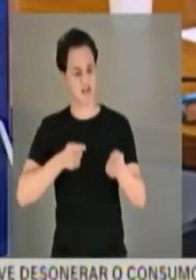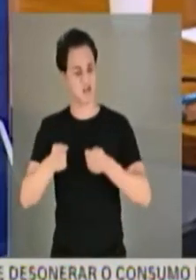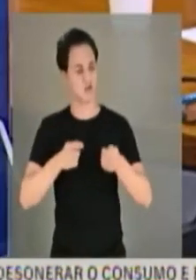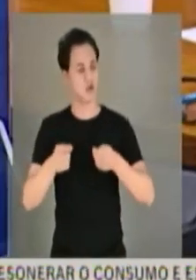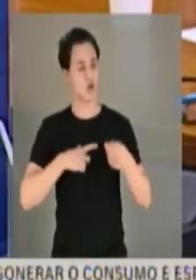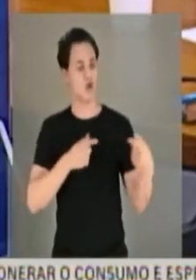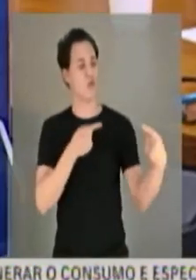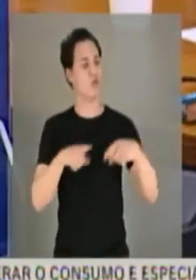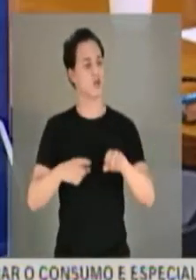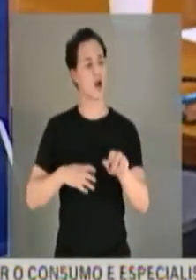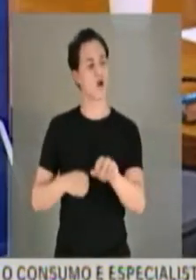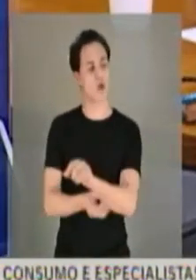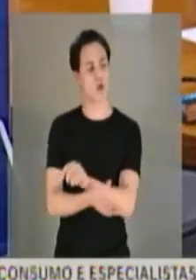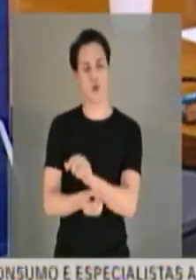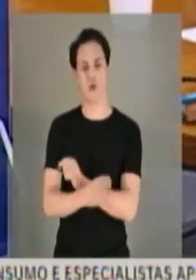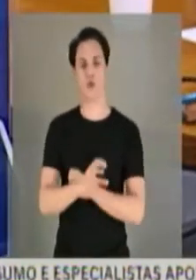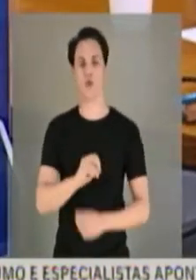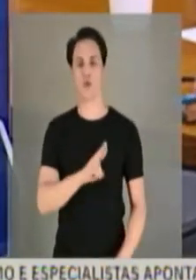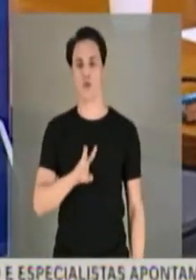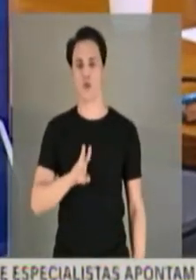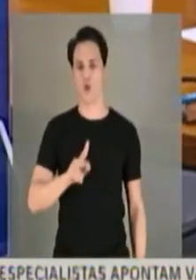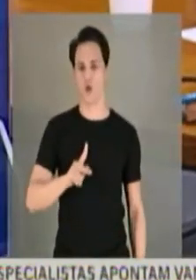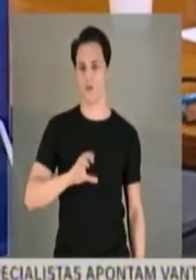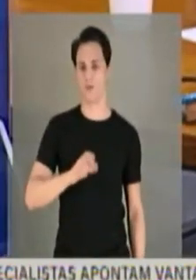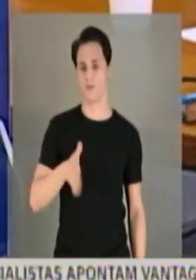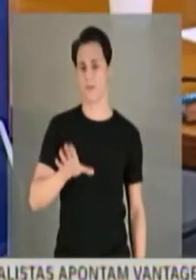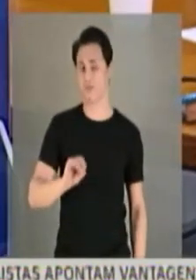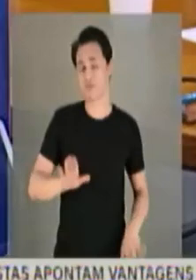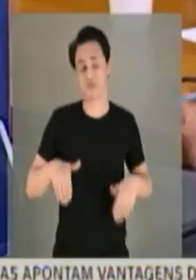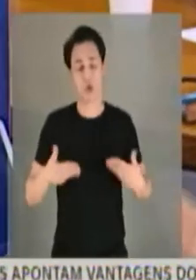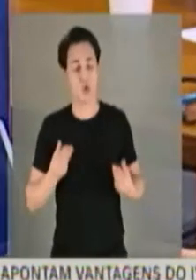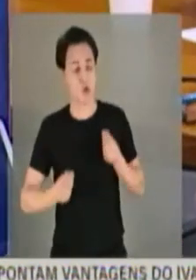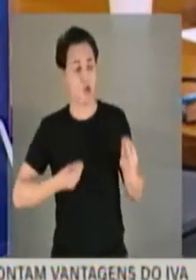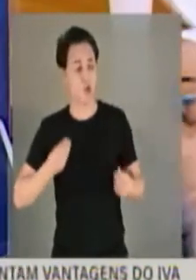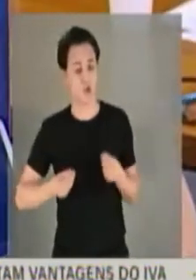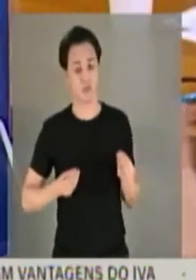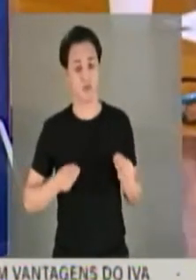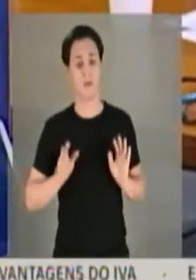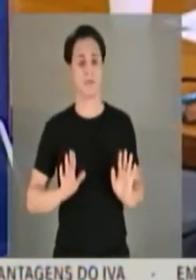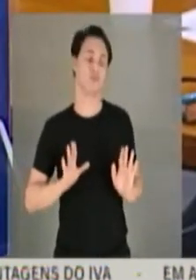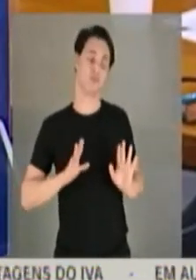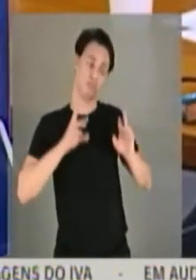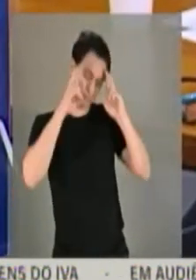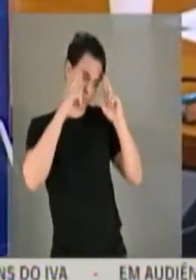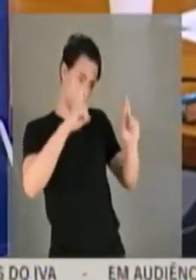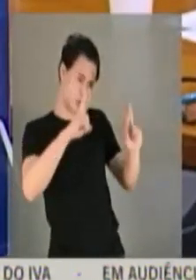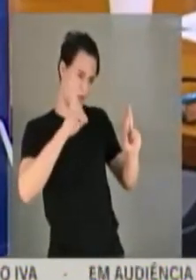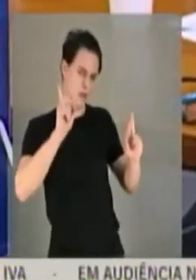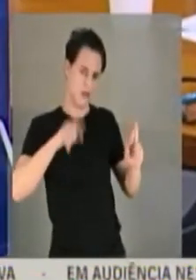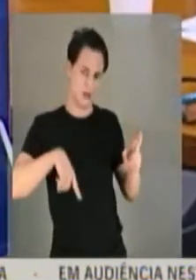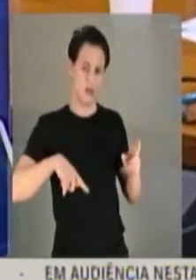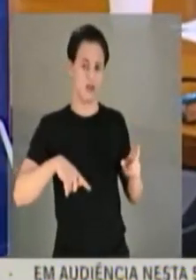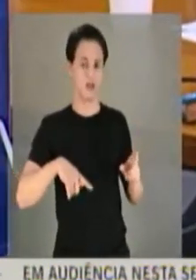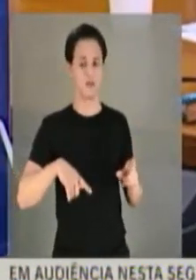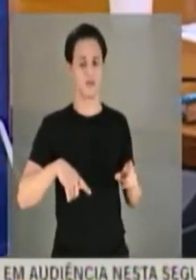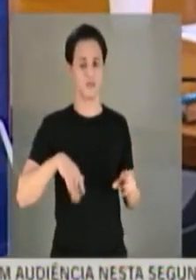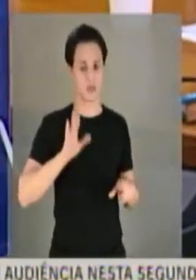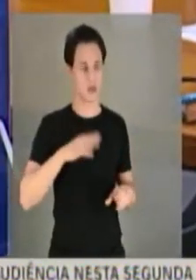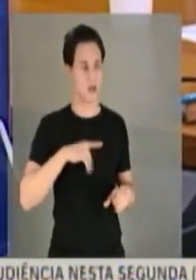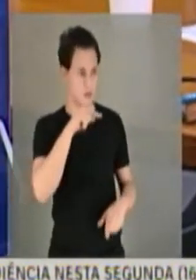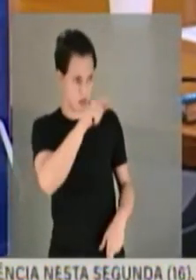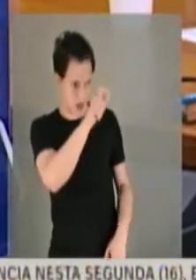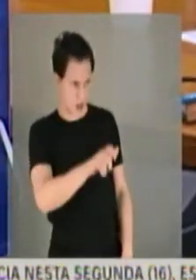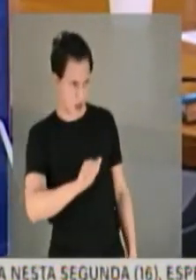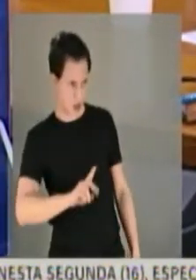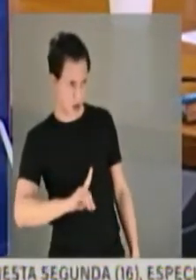à corrupção, normalmente um auditor, desculpe, eu não sei qual é a sua função, mas com todo respeito, mais auditor. Ele é auditor, ele é